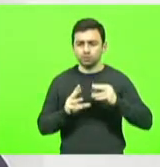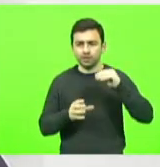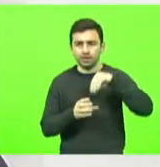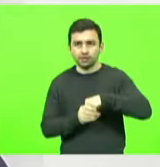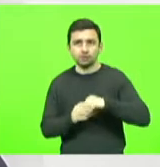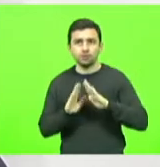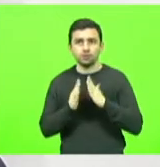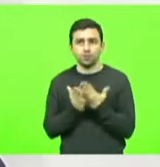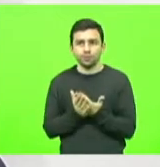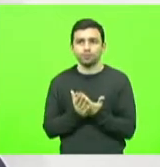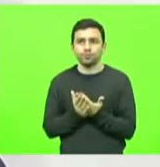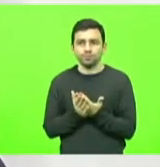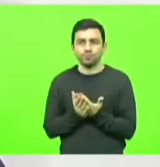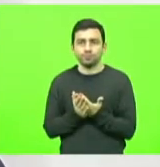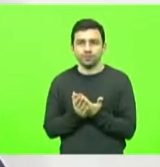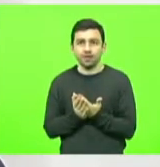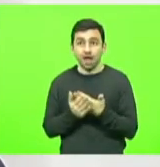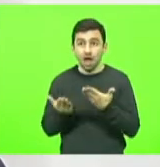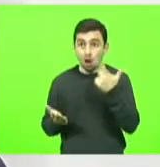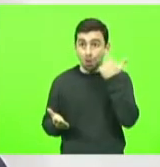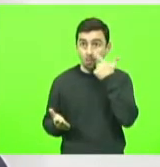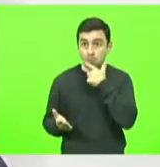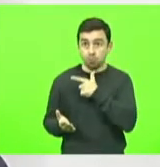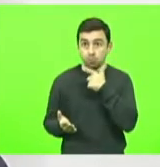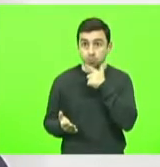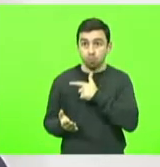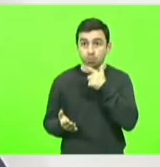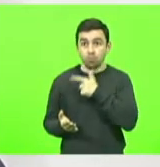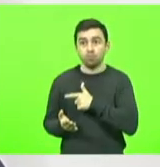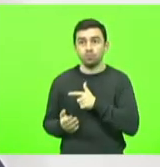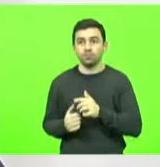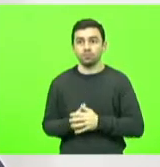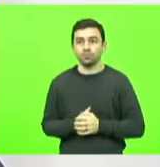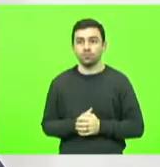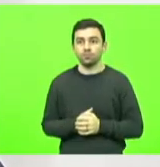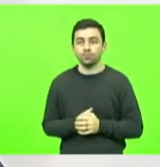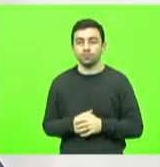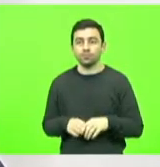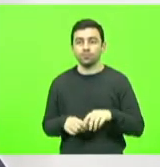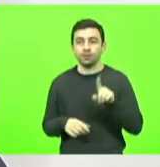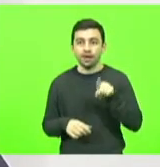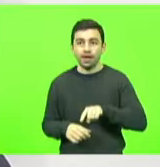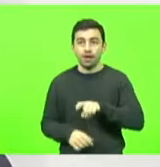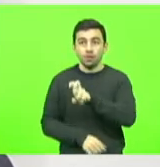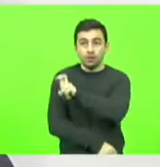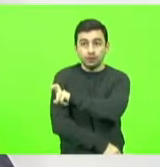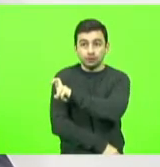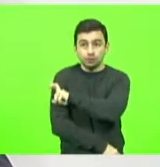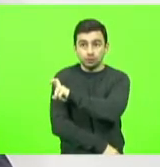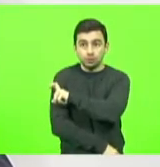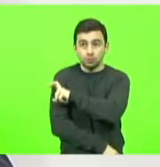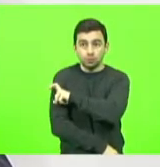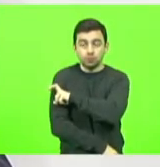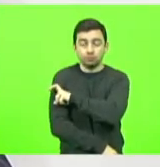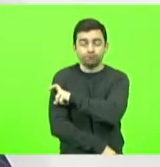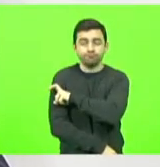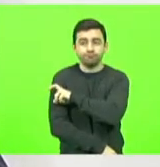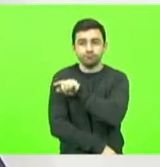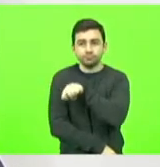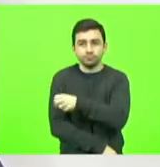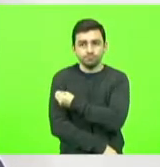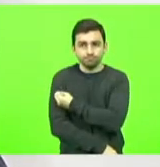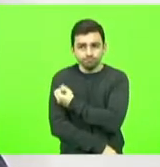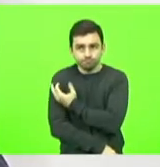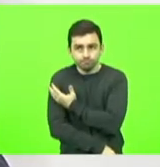Ela venceu a categoria destinada ao quinto ano do ensino fundamental da Rede